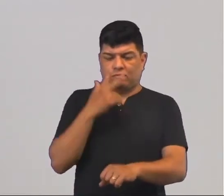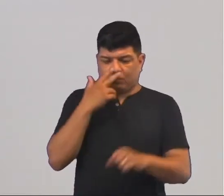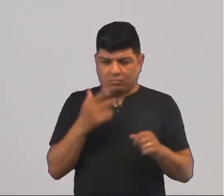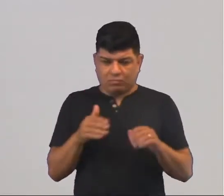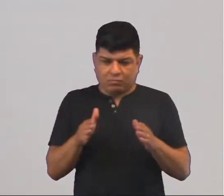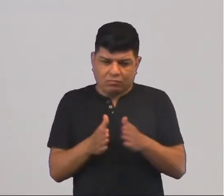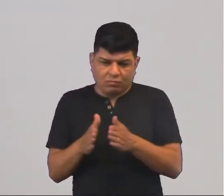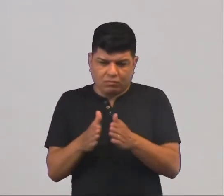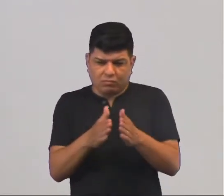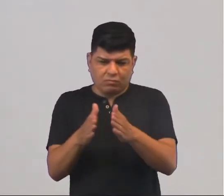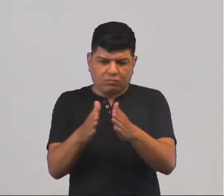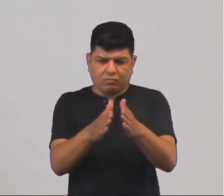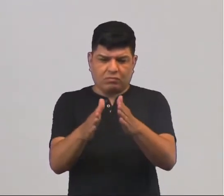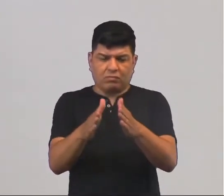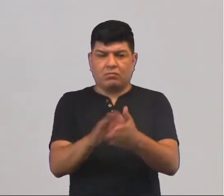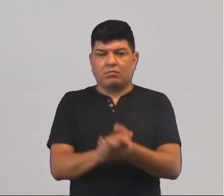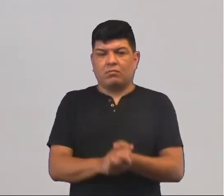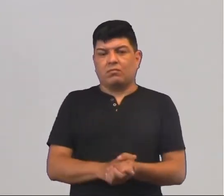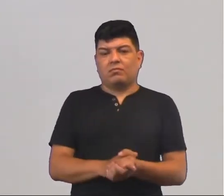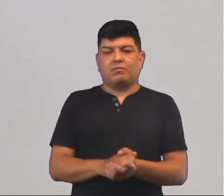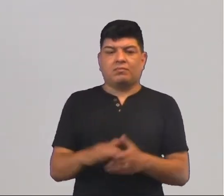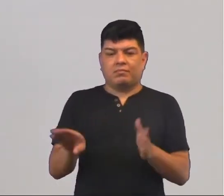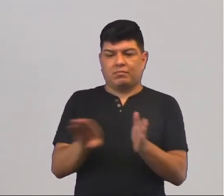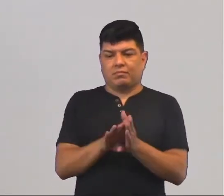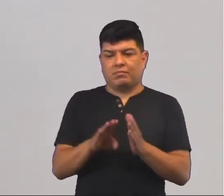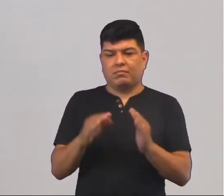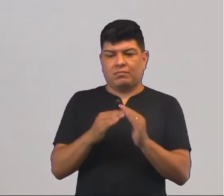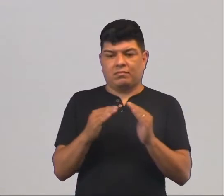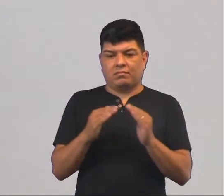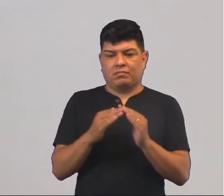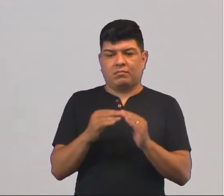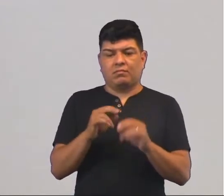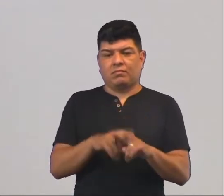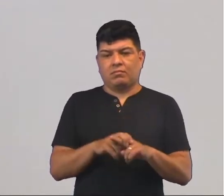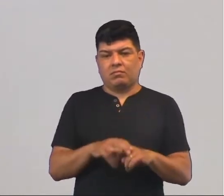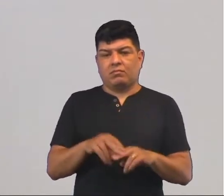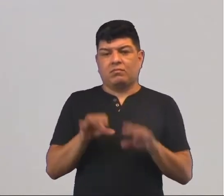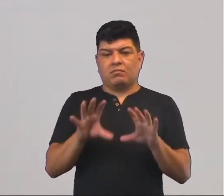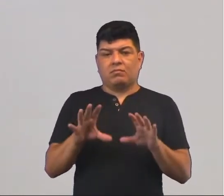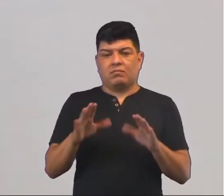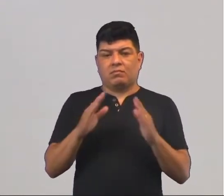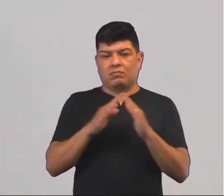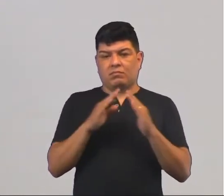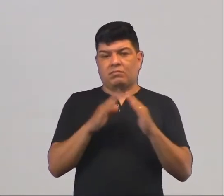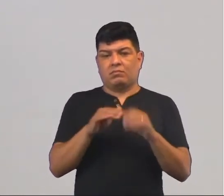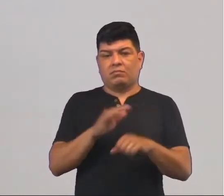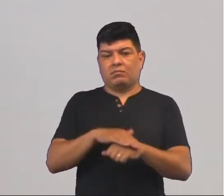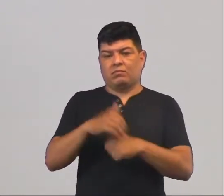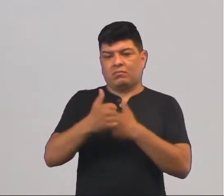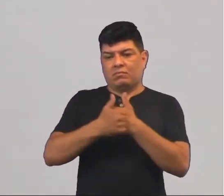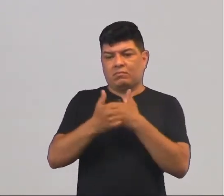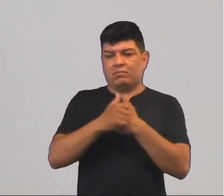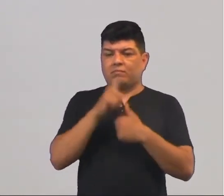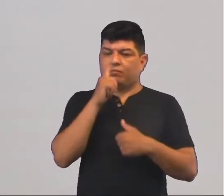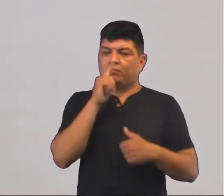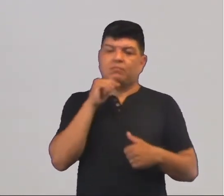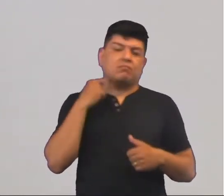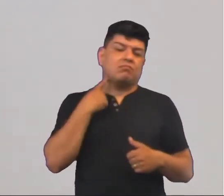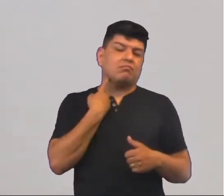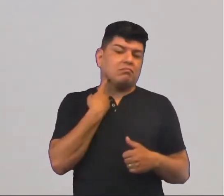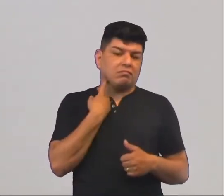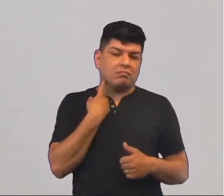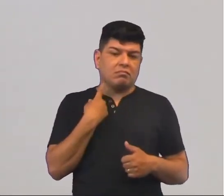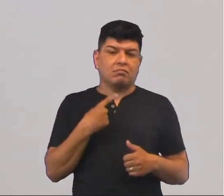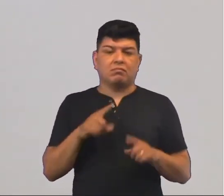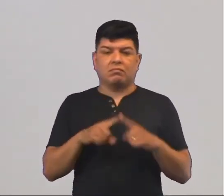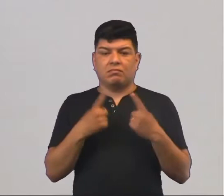vielas, né, umas encruzilhadas para poder chegar até o seu local, da sua casa, sem contar nas casas que são as margens de esgoto, que não era esgoto,